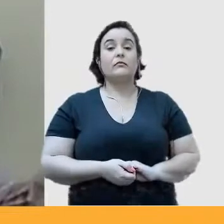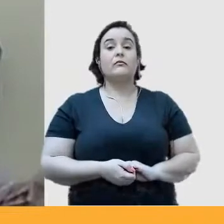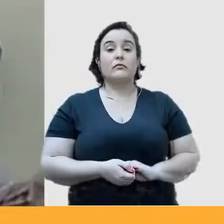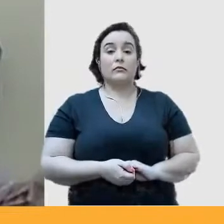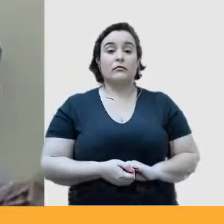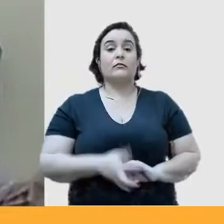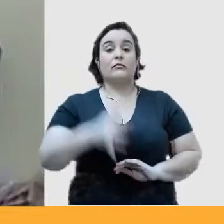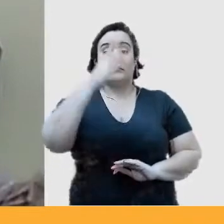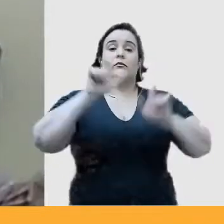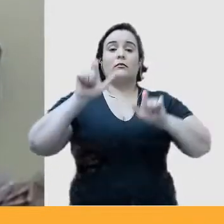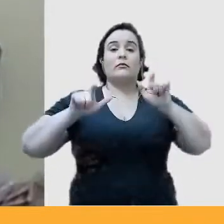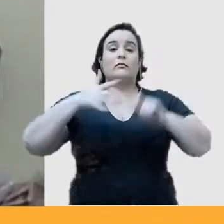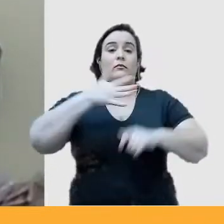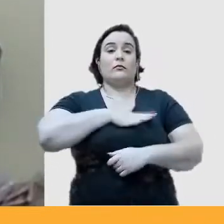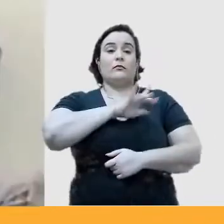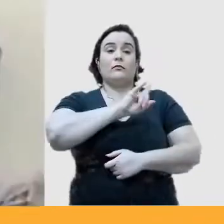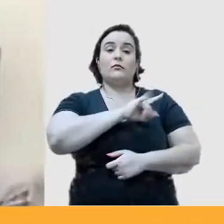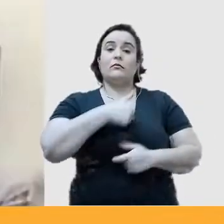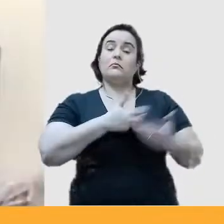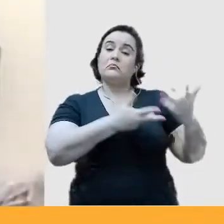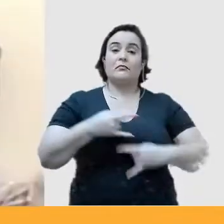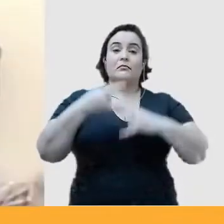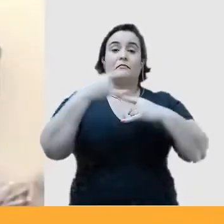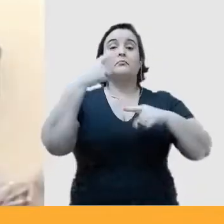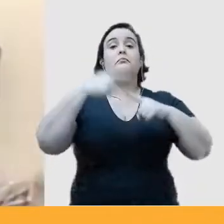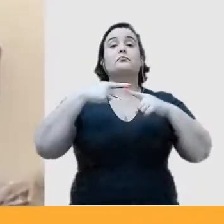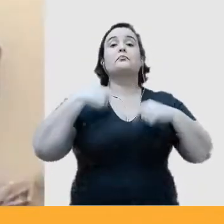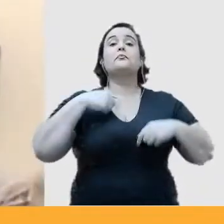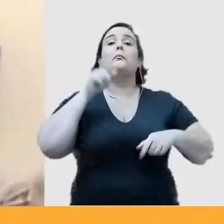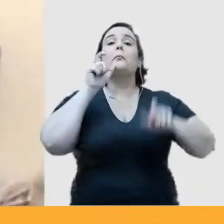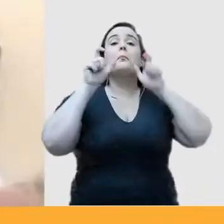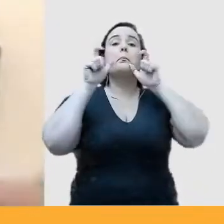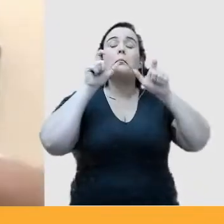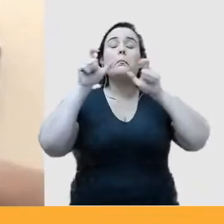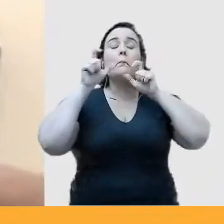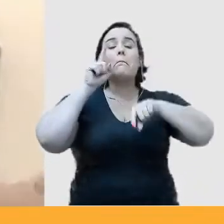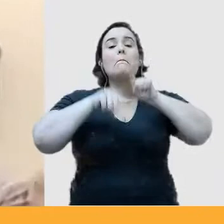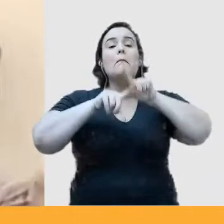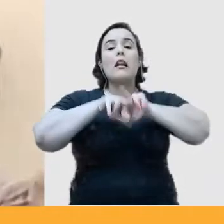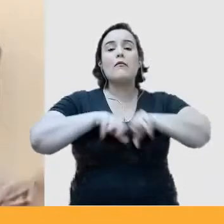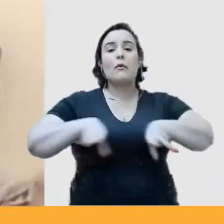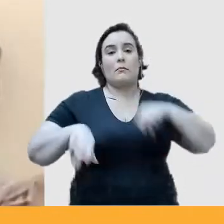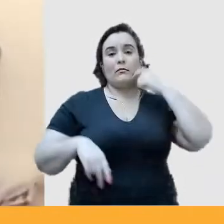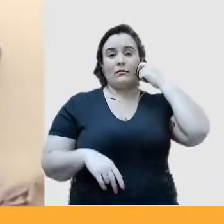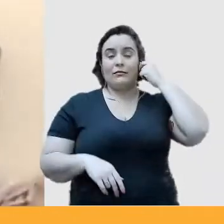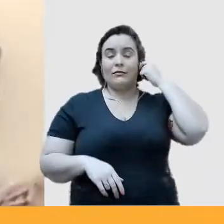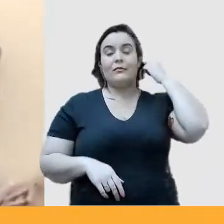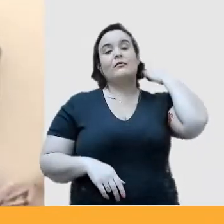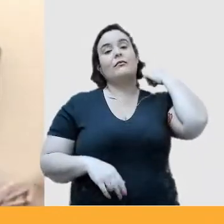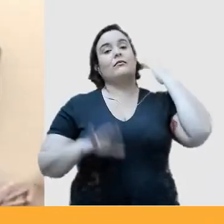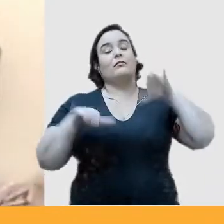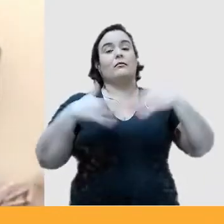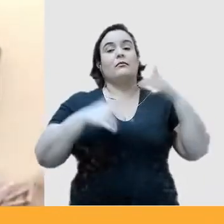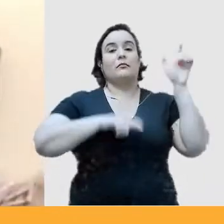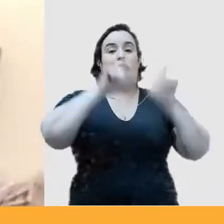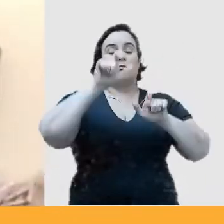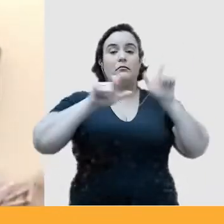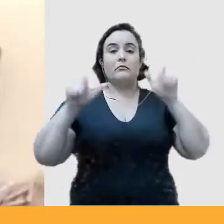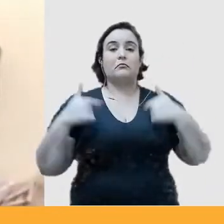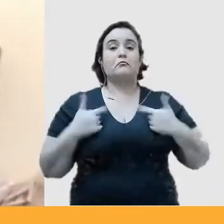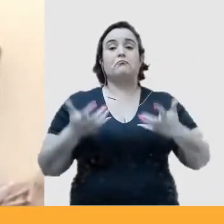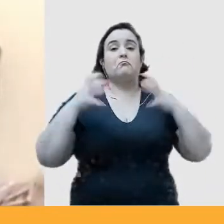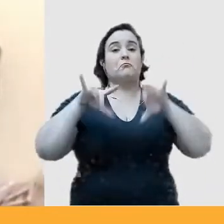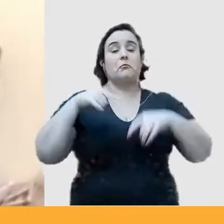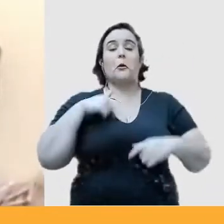gostam muito de me chamar para a live porque eu falo muito palavrão, entendeu? E aí as pessoas nunca me querem falando